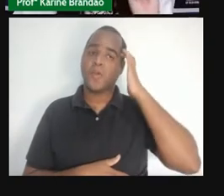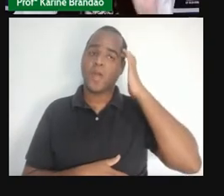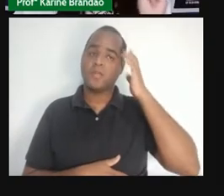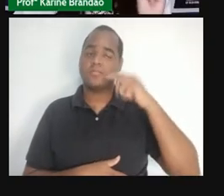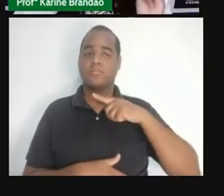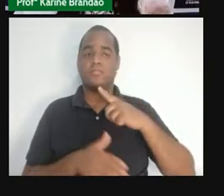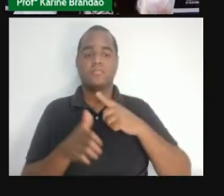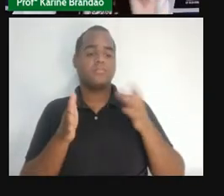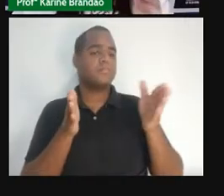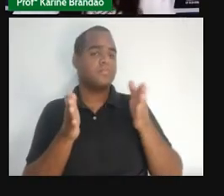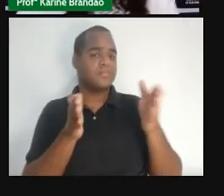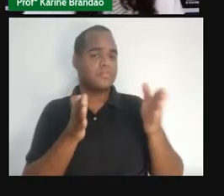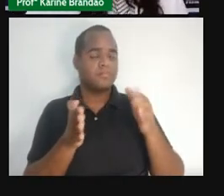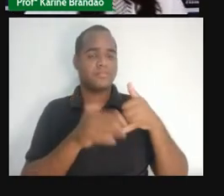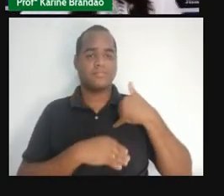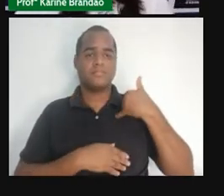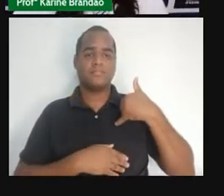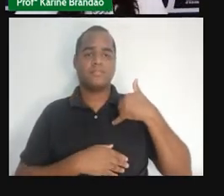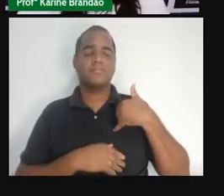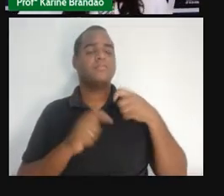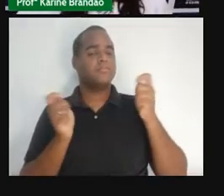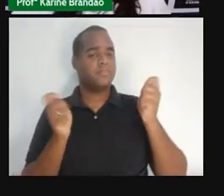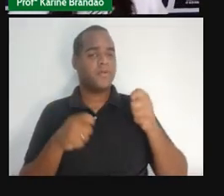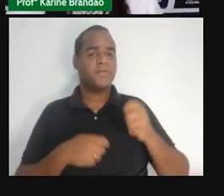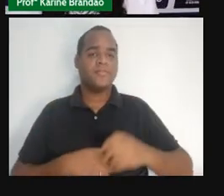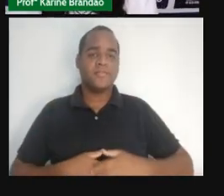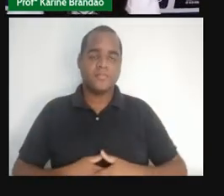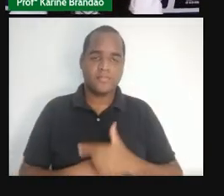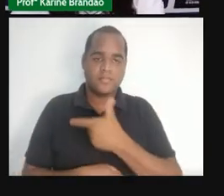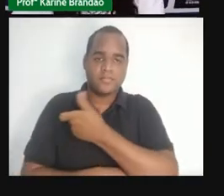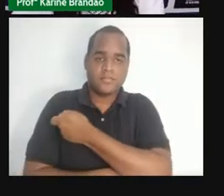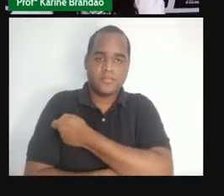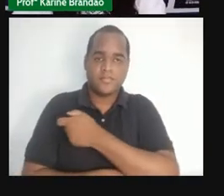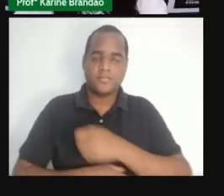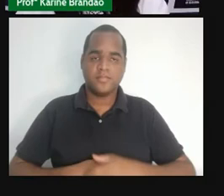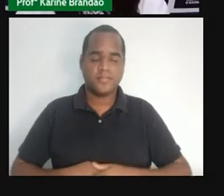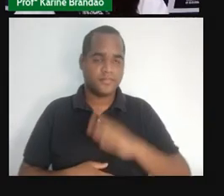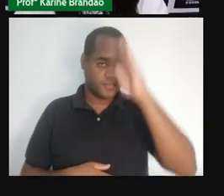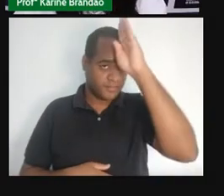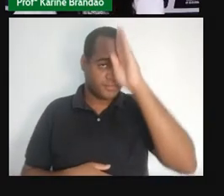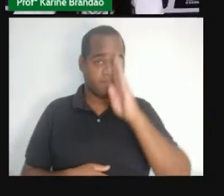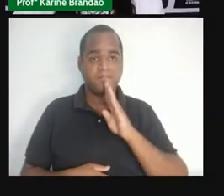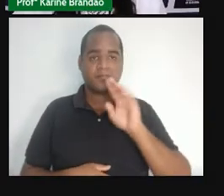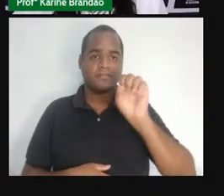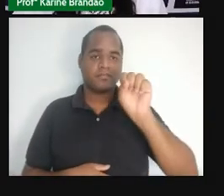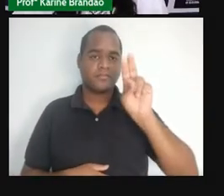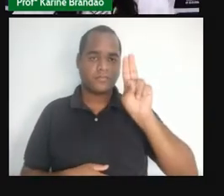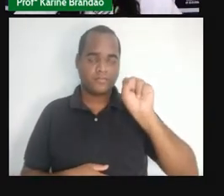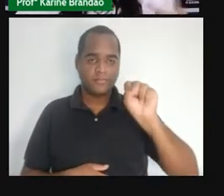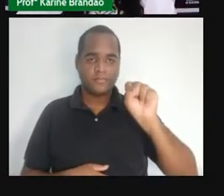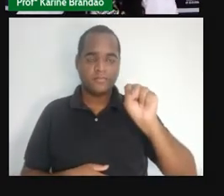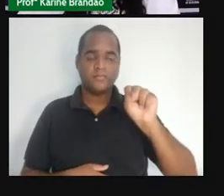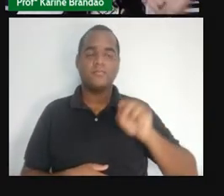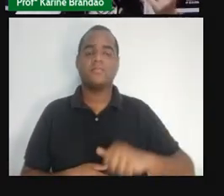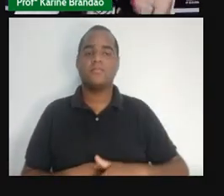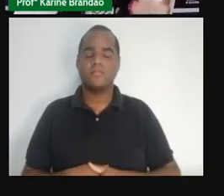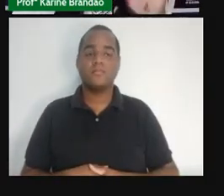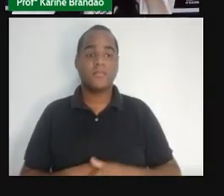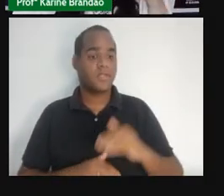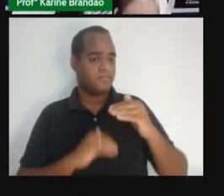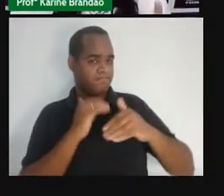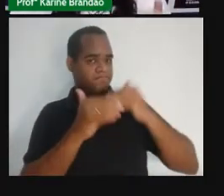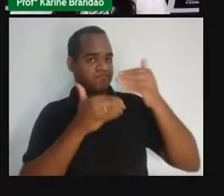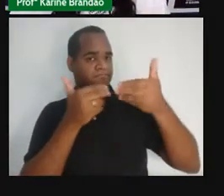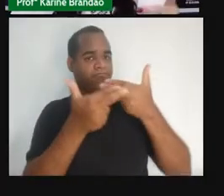período, essa faixa etária para vacinação. Gratuita nos postos de saúde, que é um processo de prevenção.